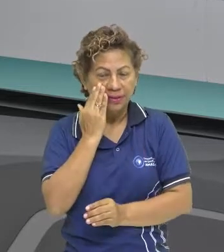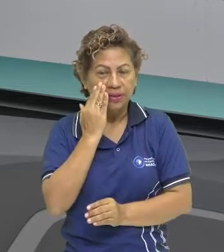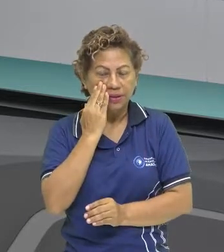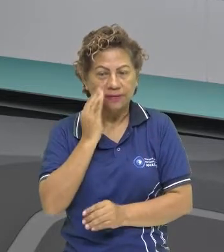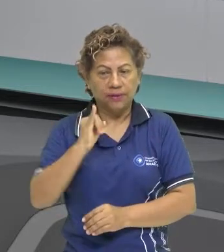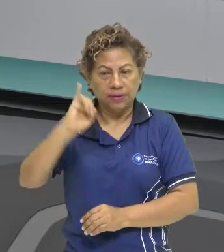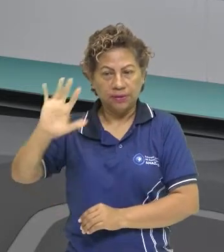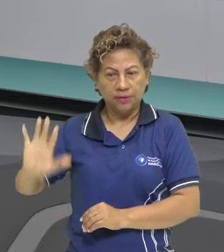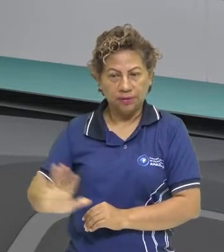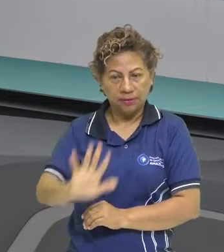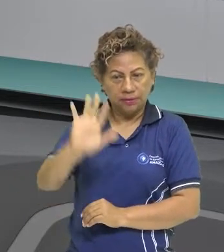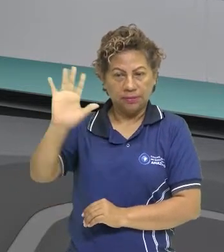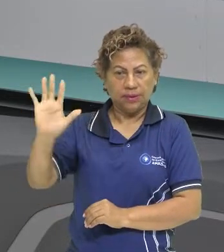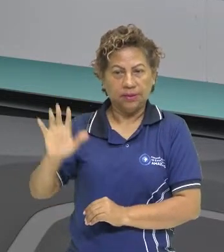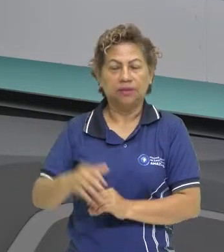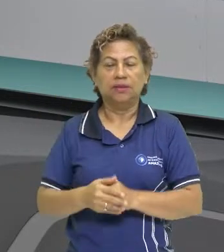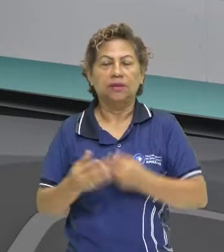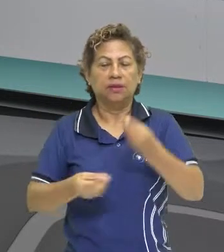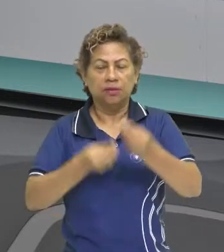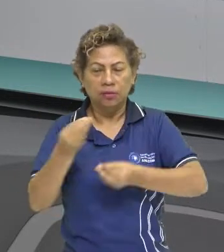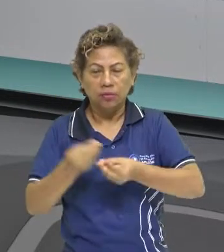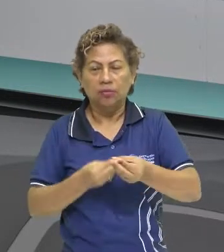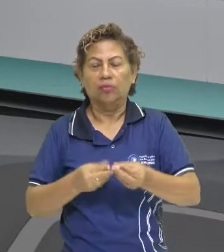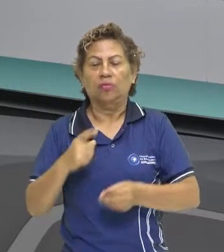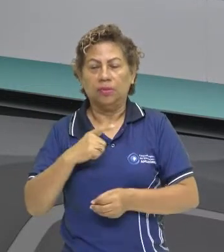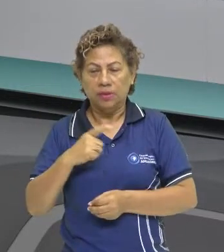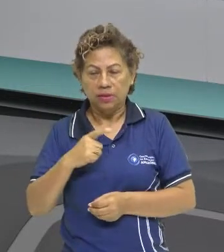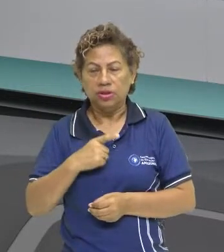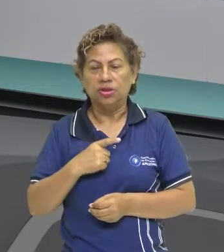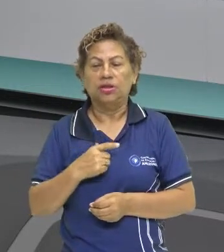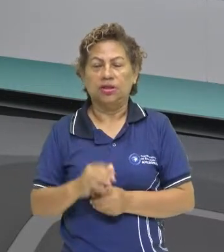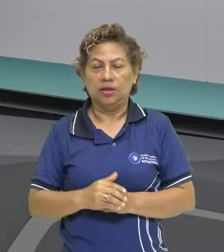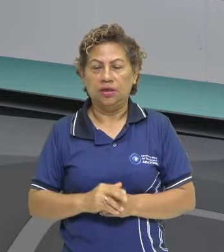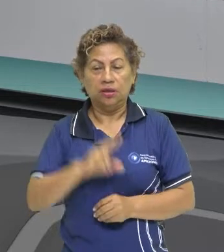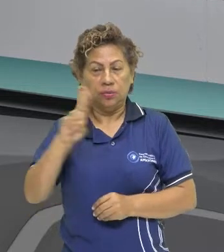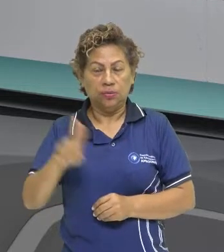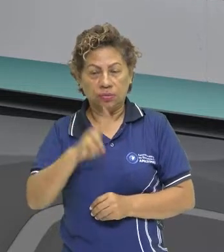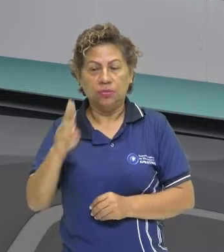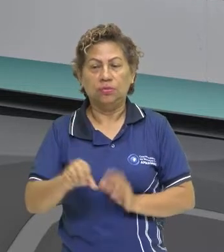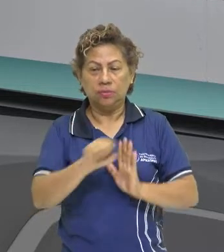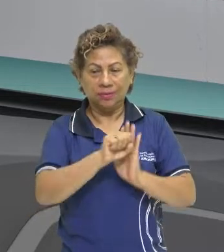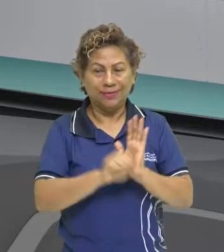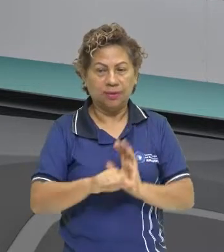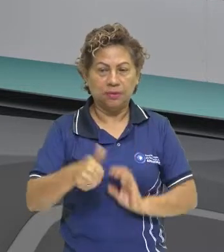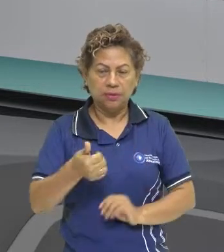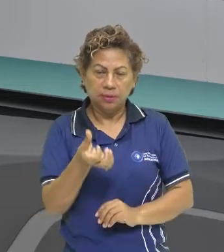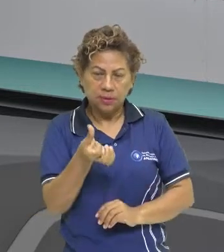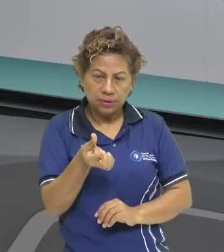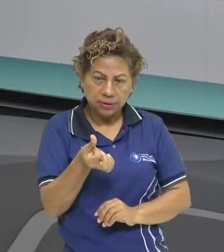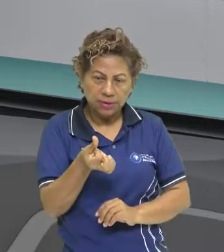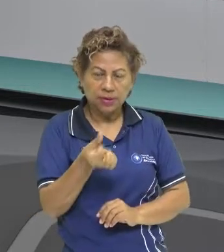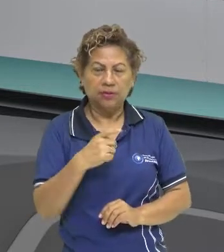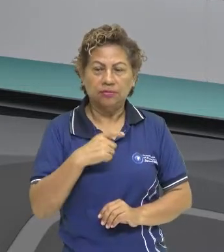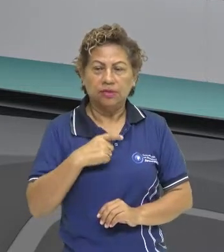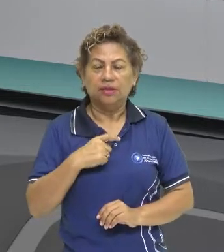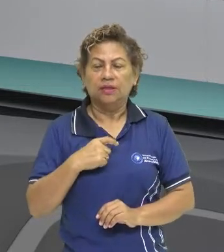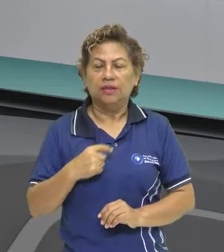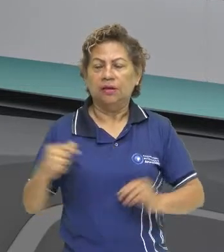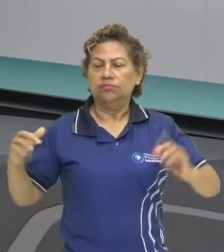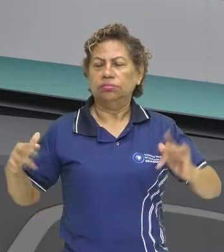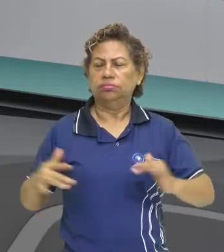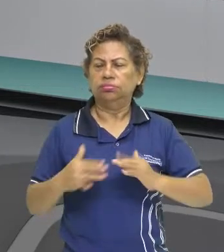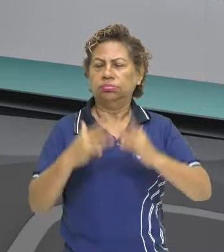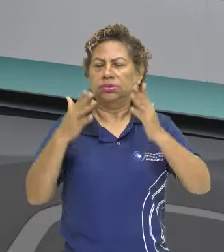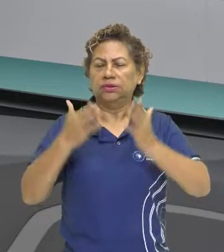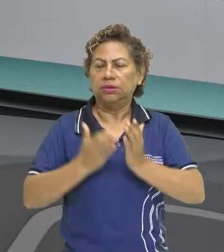o meio de transporte na época, utilizado no século XVI, que desbravou os oceanos